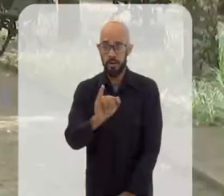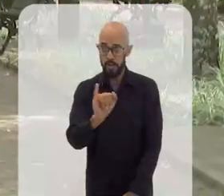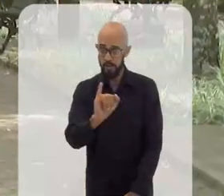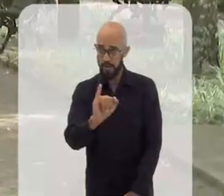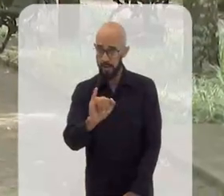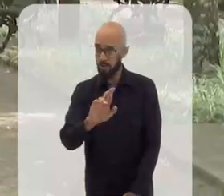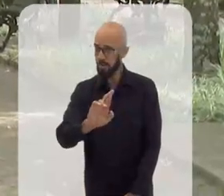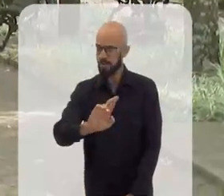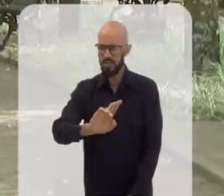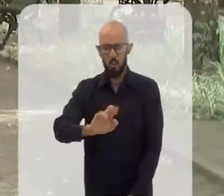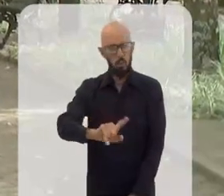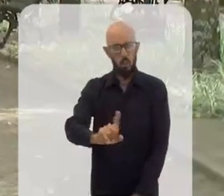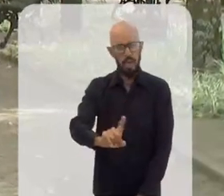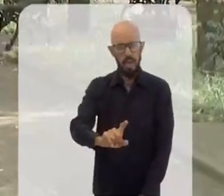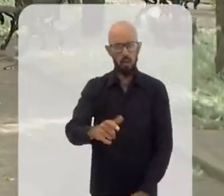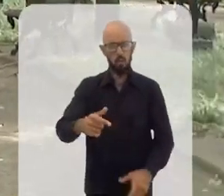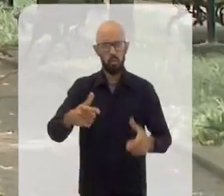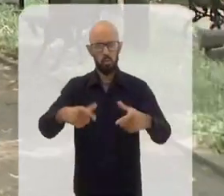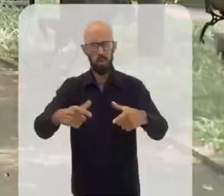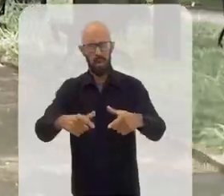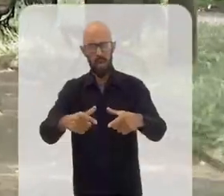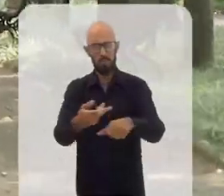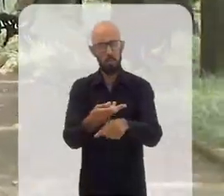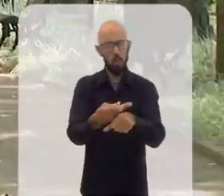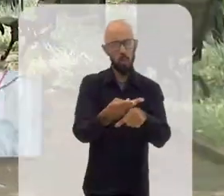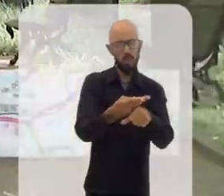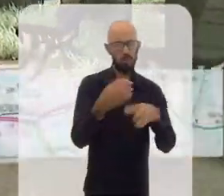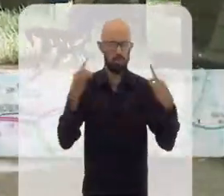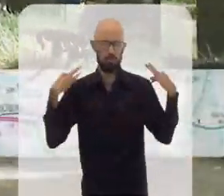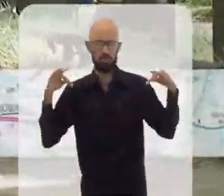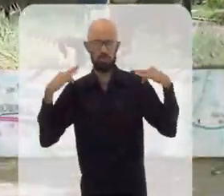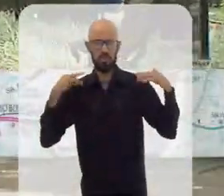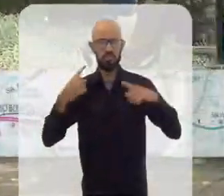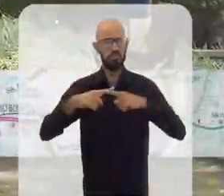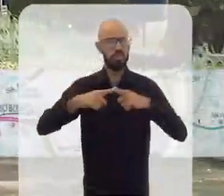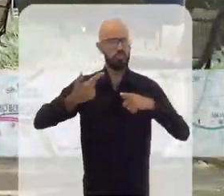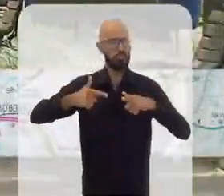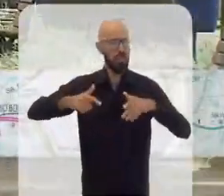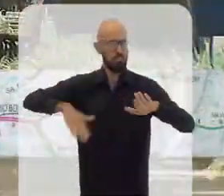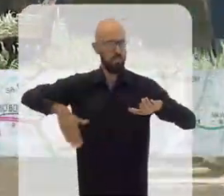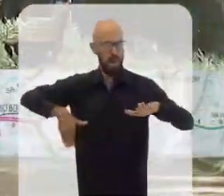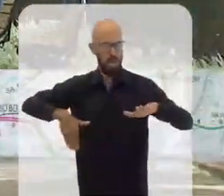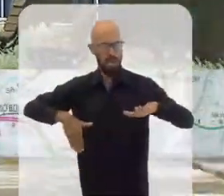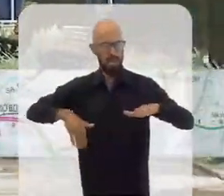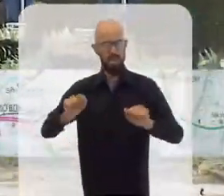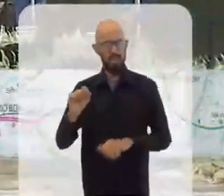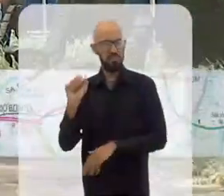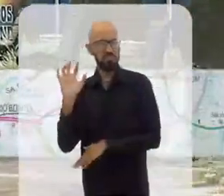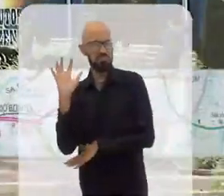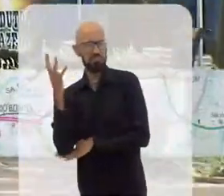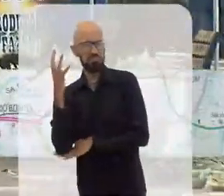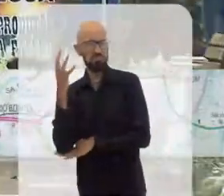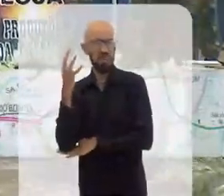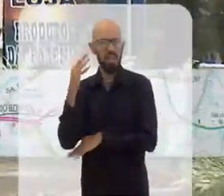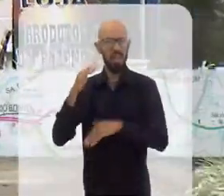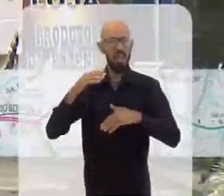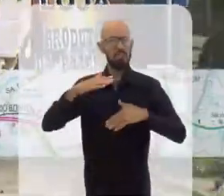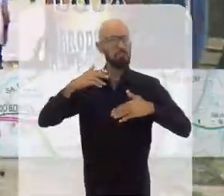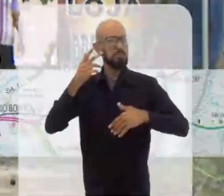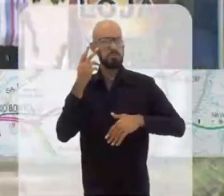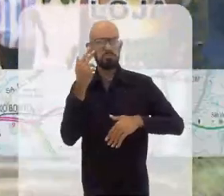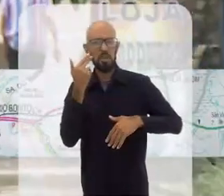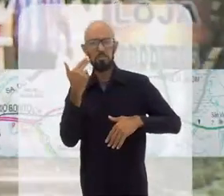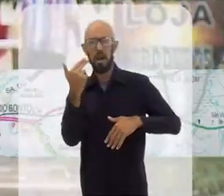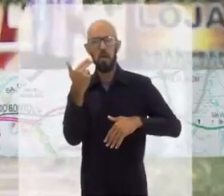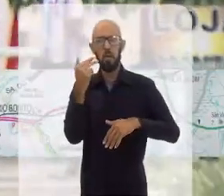Itaperuna não é o destino procurado por muitos turistas. Não tem praias e nem picos. O clima é bucólico. As árvores são